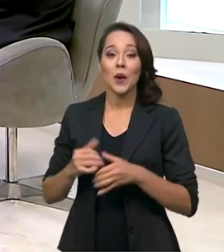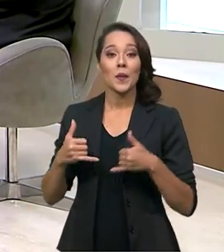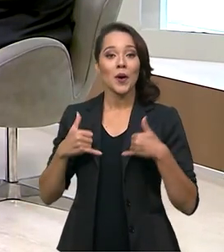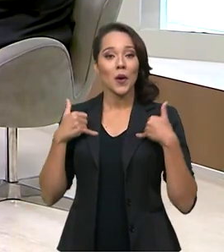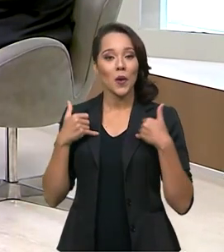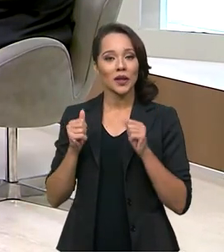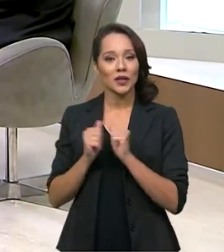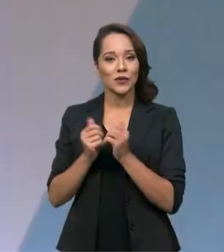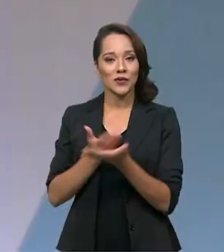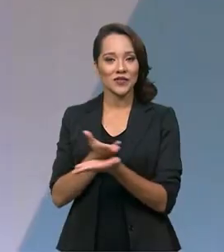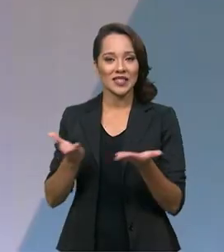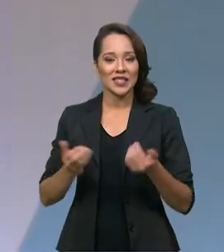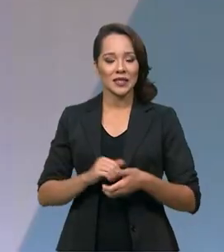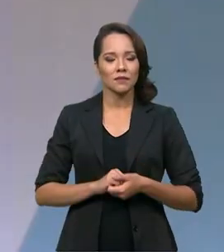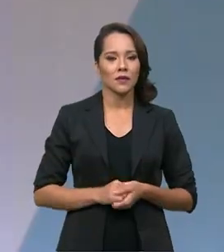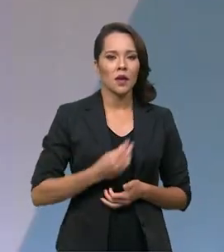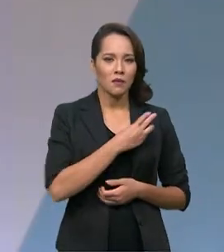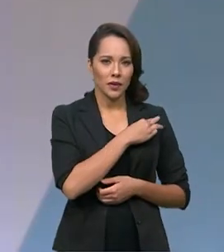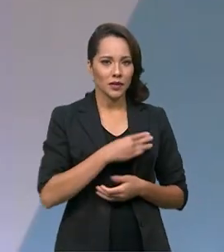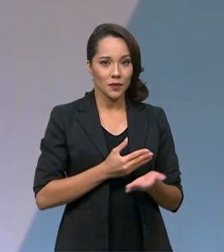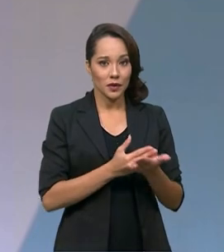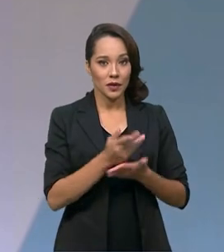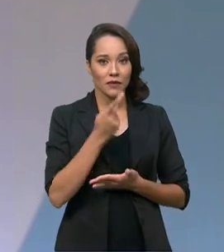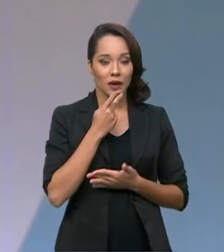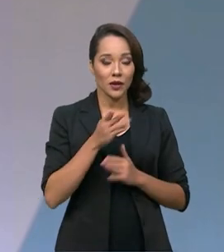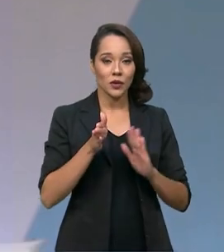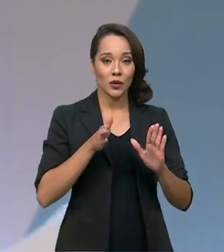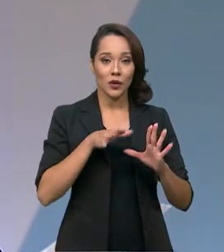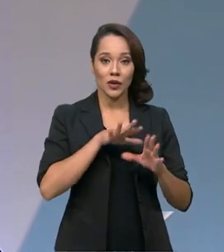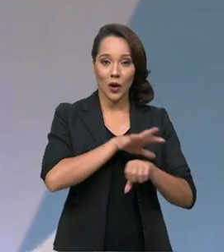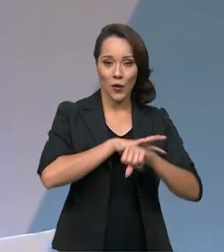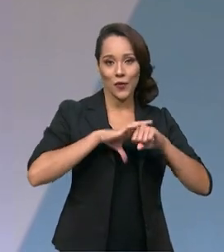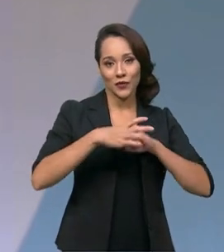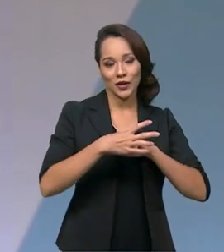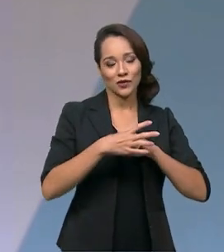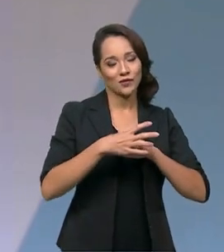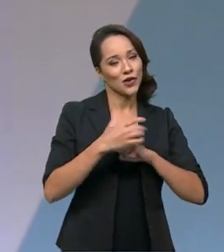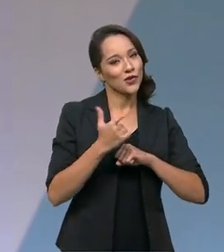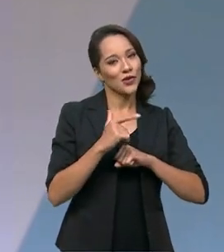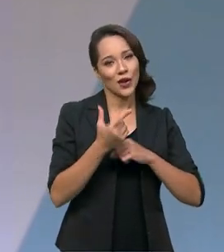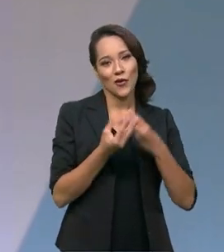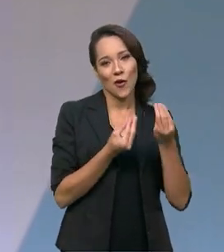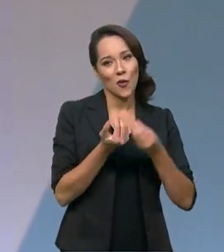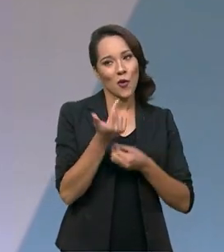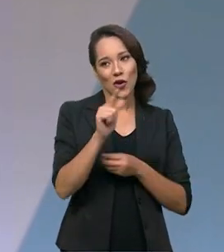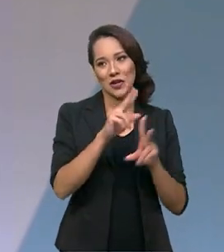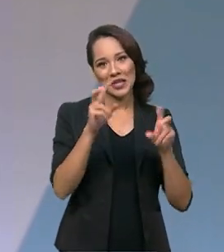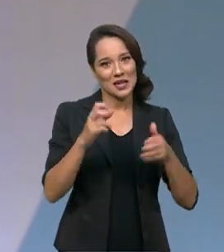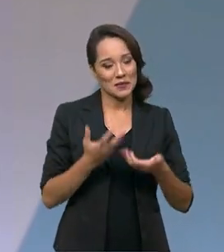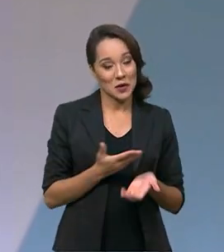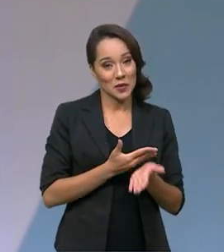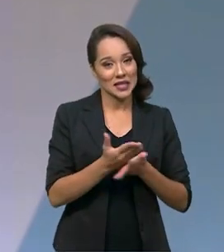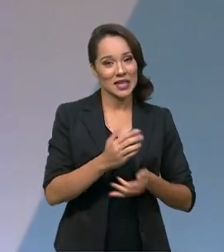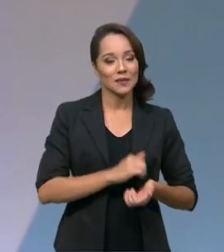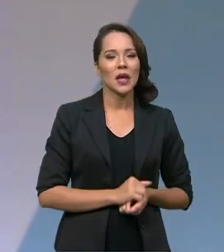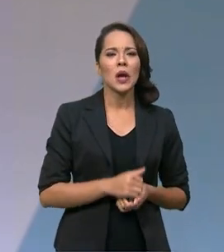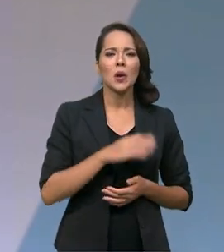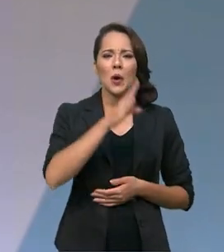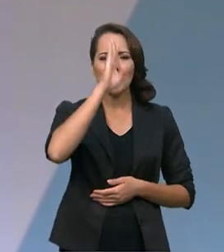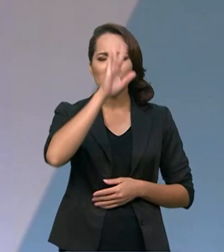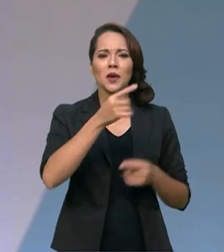uma honra estar aqui com vocês. Ministro, vamos começar falando sobre Covid-19, não tem como ser diferente. Qual foi o maior